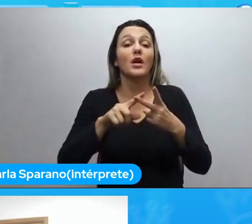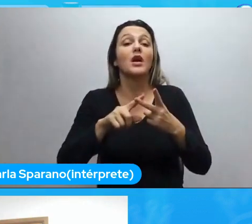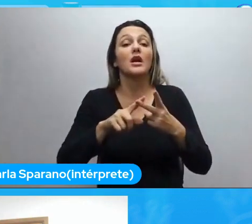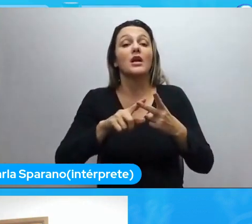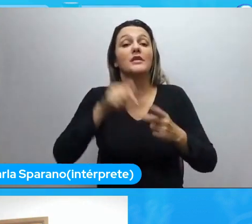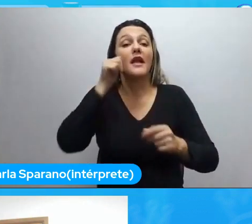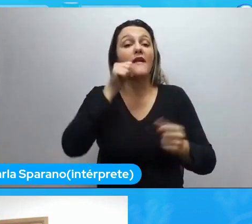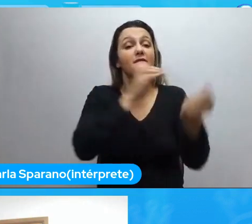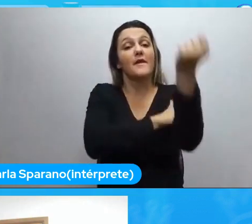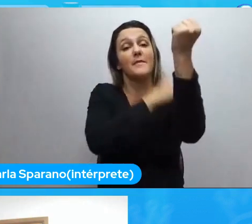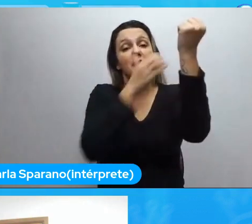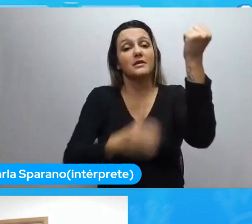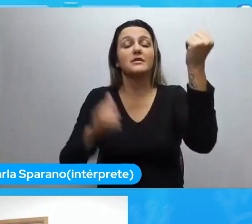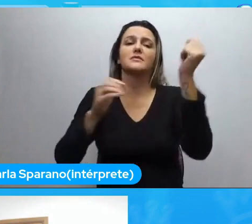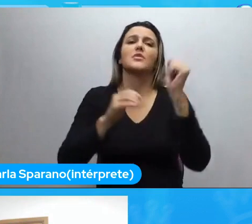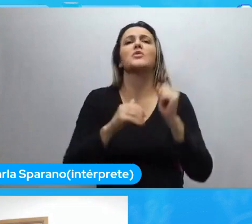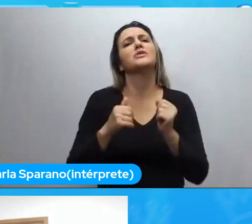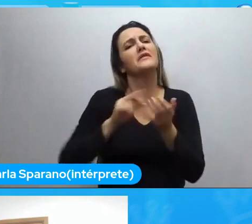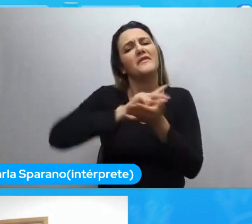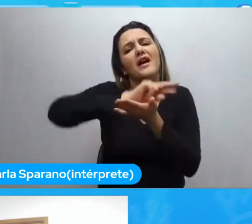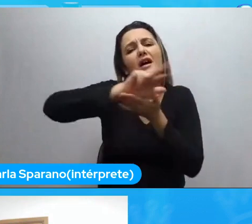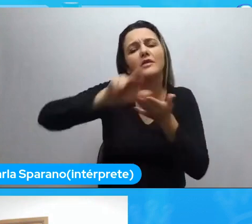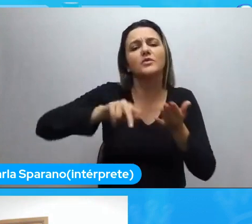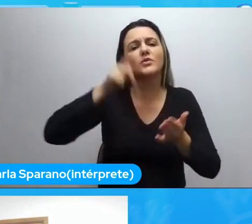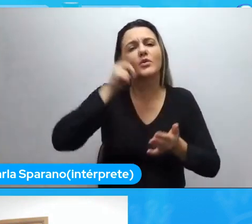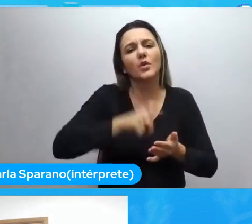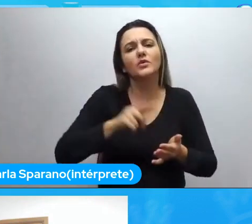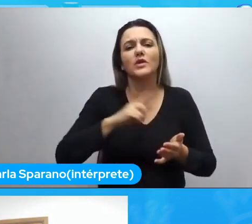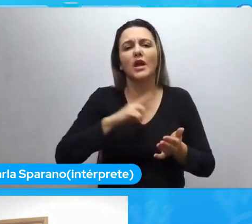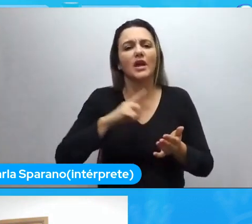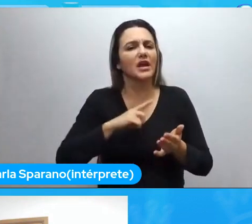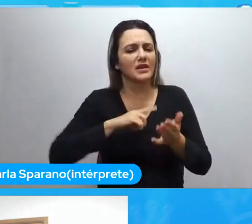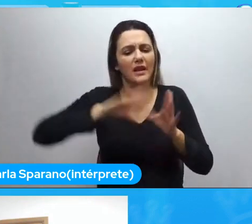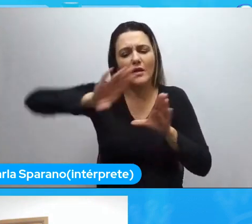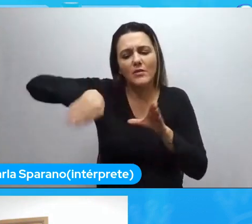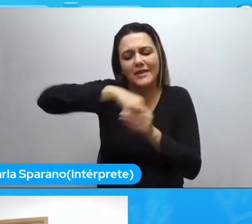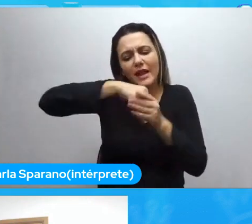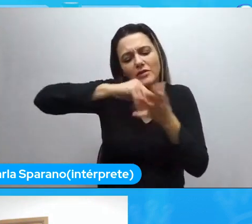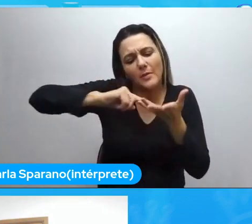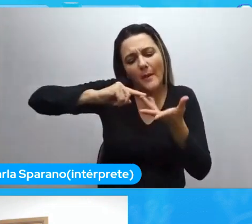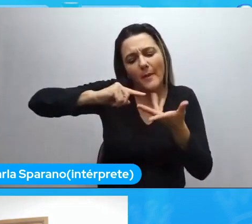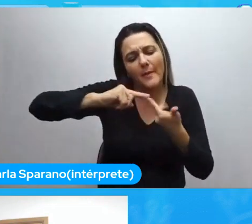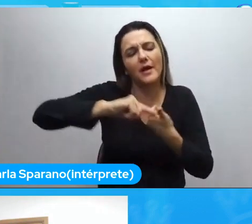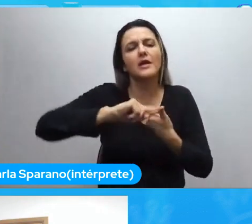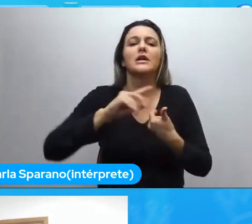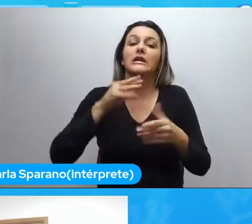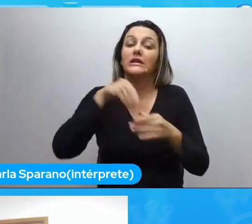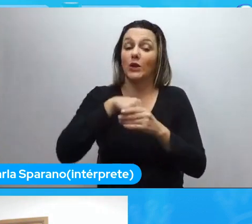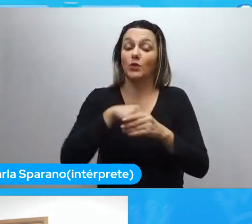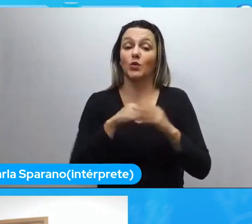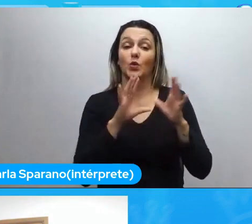coleção, aí que está conseguindo abarcar um monte de questões dentro desse contexto de minorias.